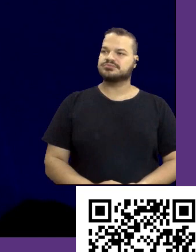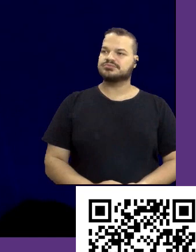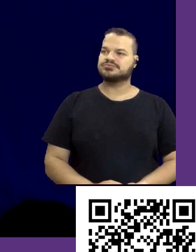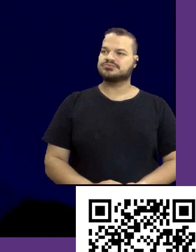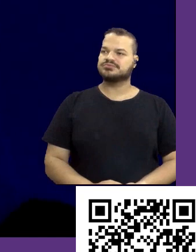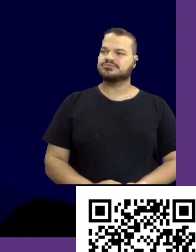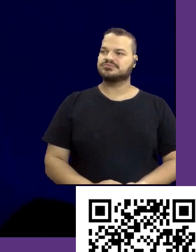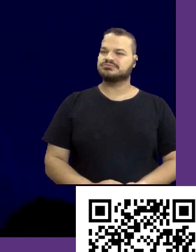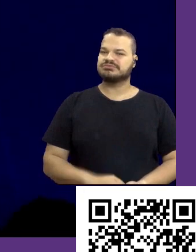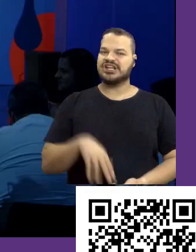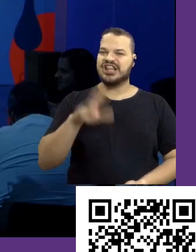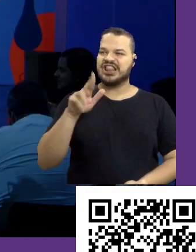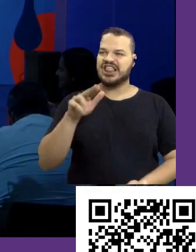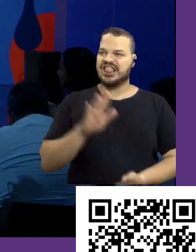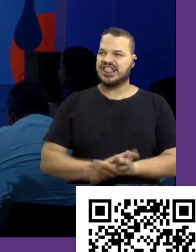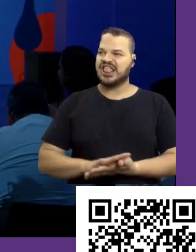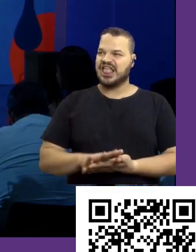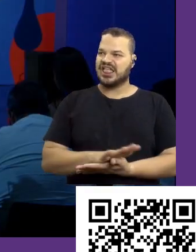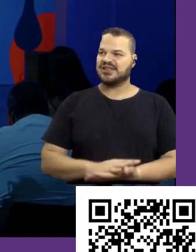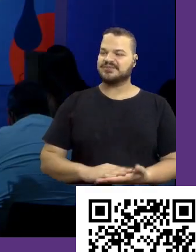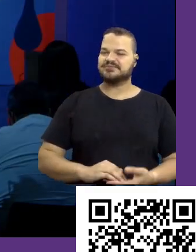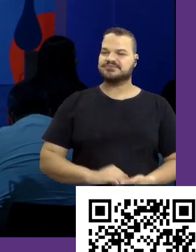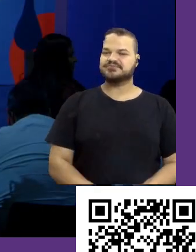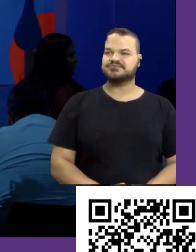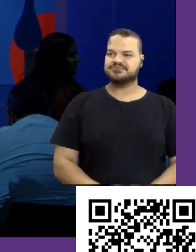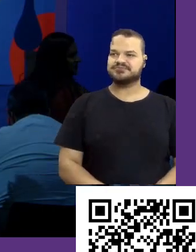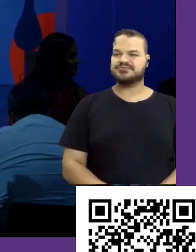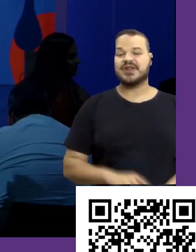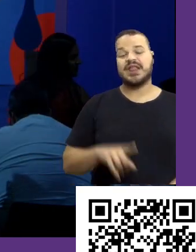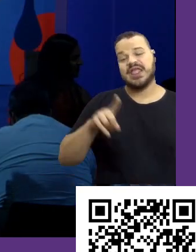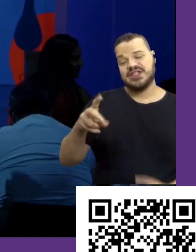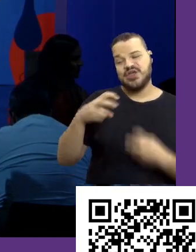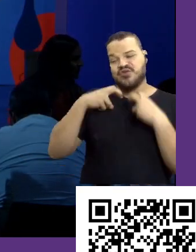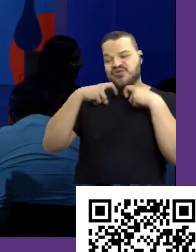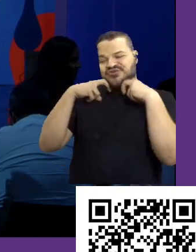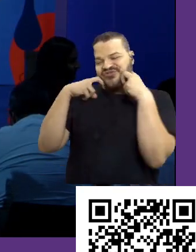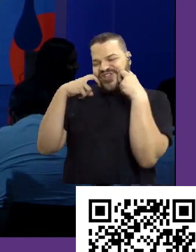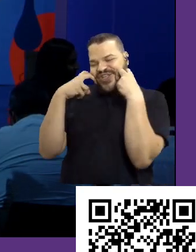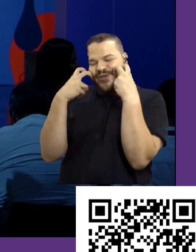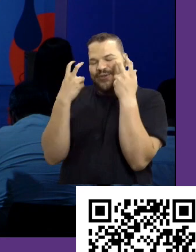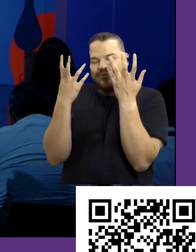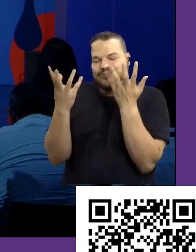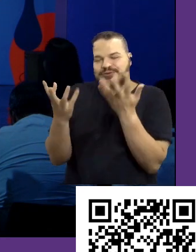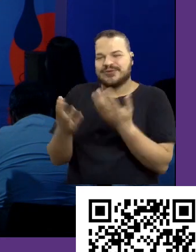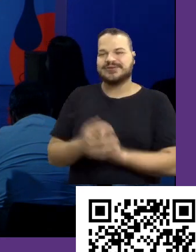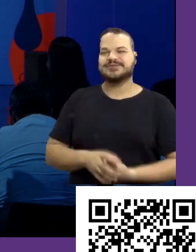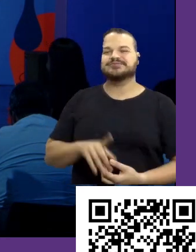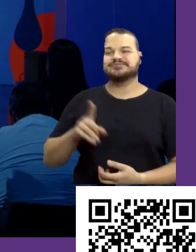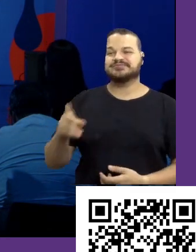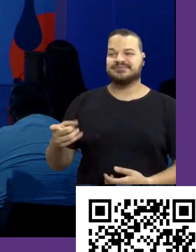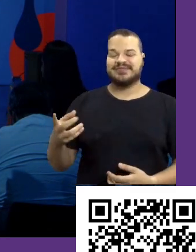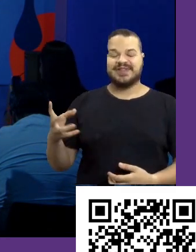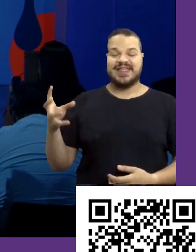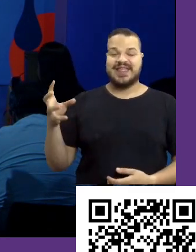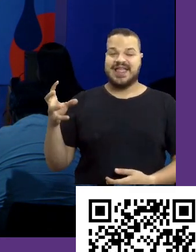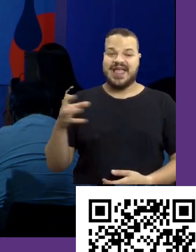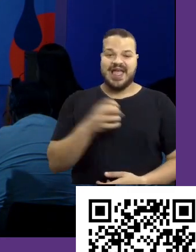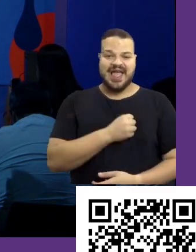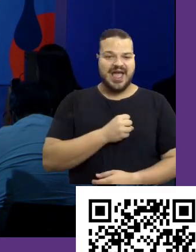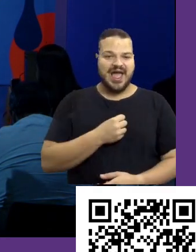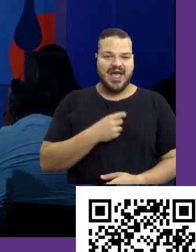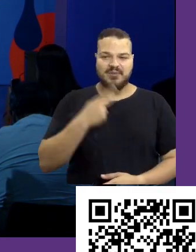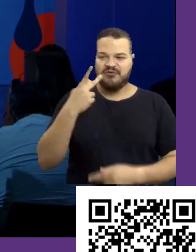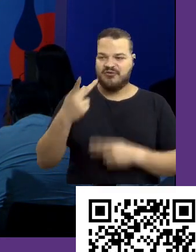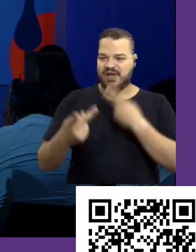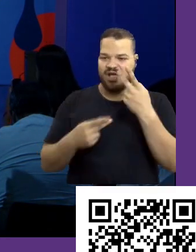Ninguém, gente? Ah, já tem ali. Eles estão tímidos. Eu vou fazer uma pergunta por eles. Eu adoro falar, gente. Adoro bater um papo,